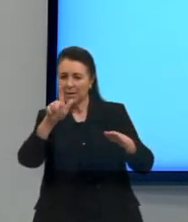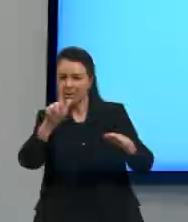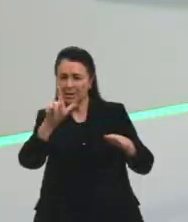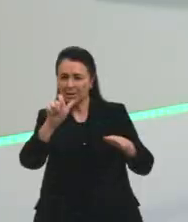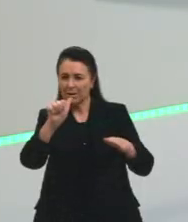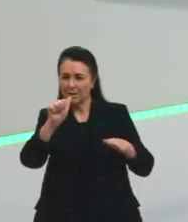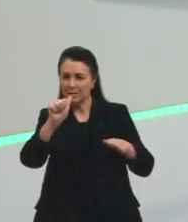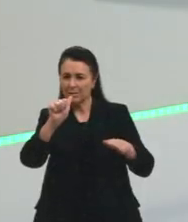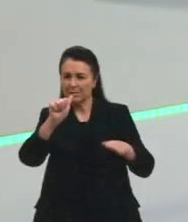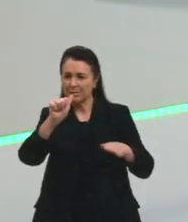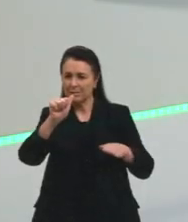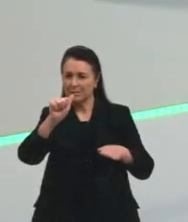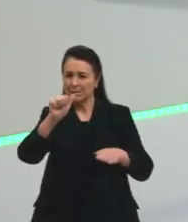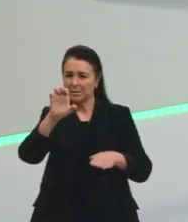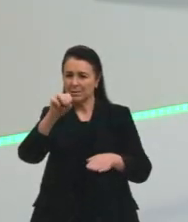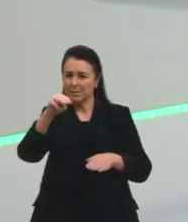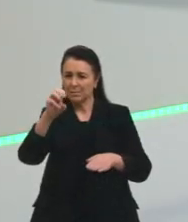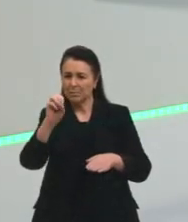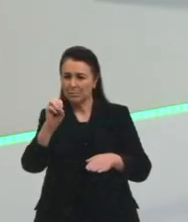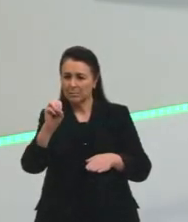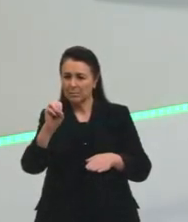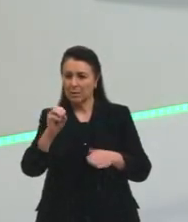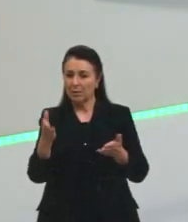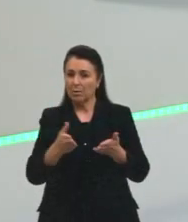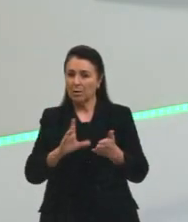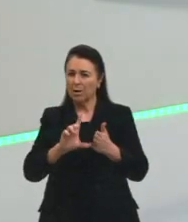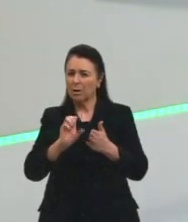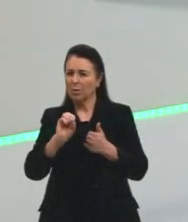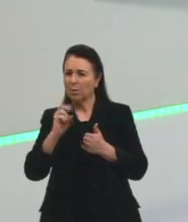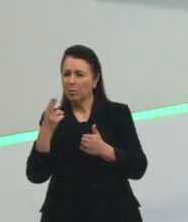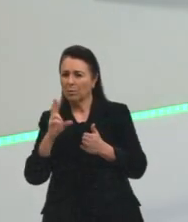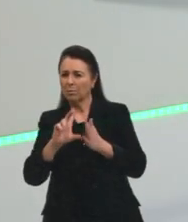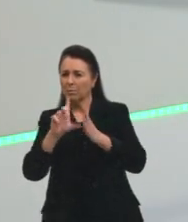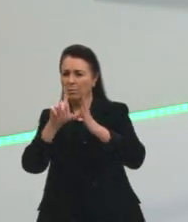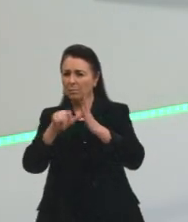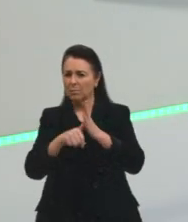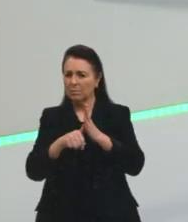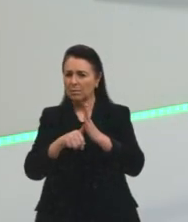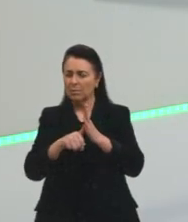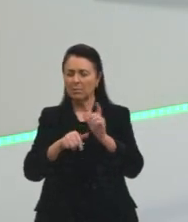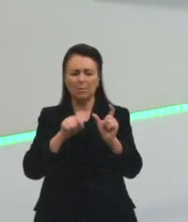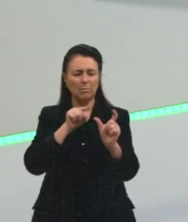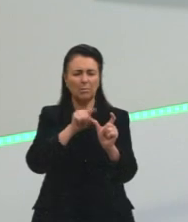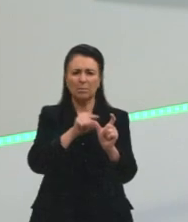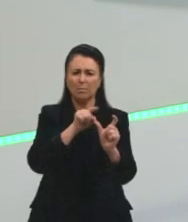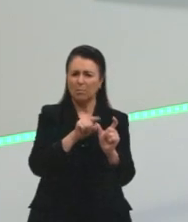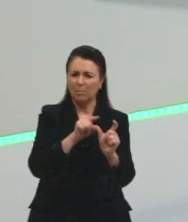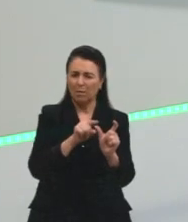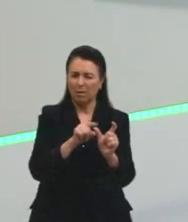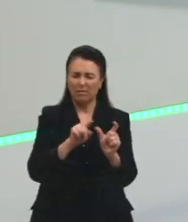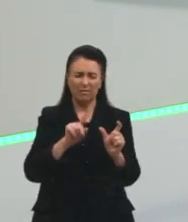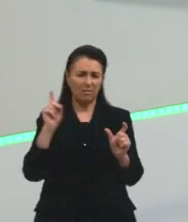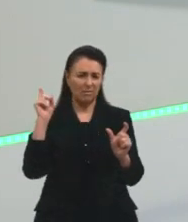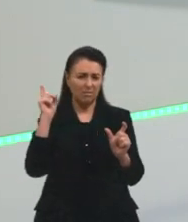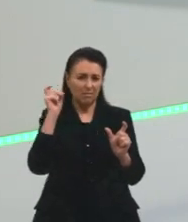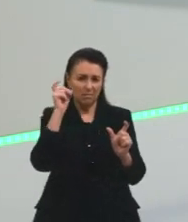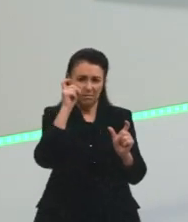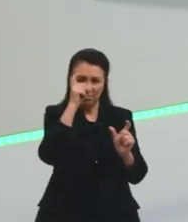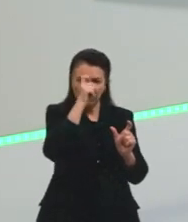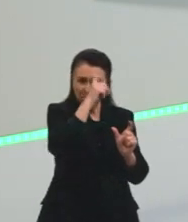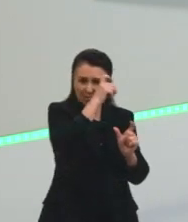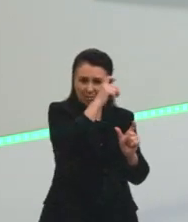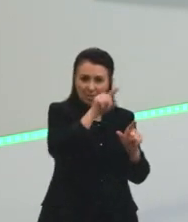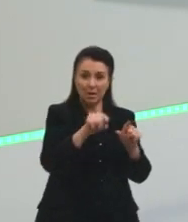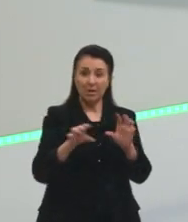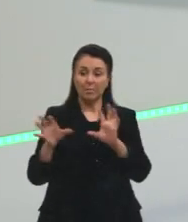Bonito como ele falou, né? Olha lá, pegá-las-emos, usou até mesóclise. Mas neste